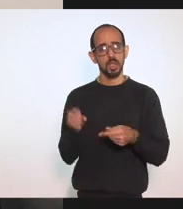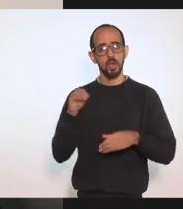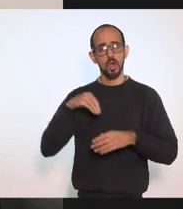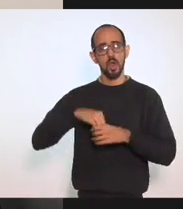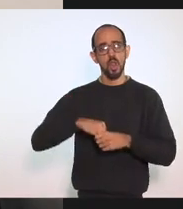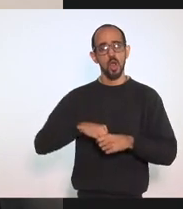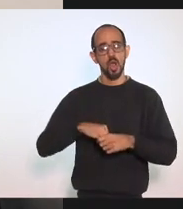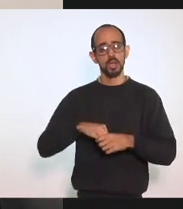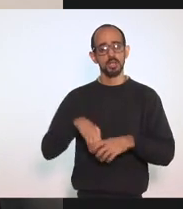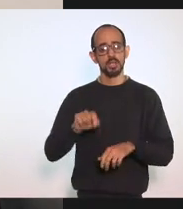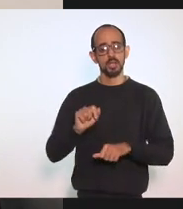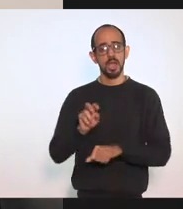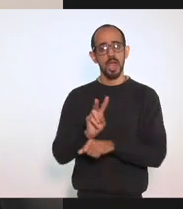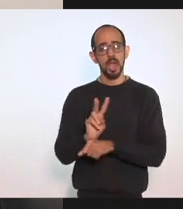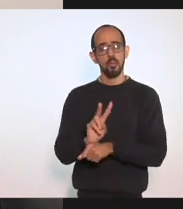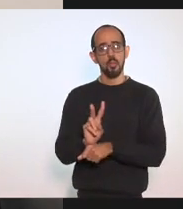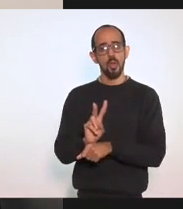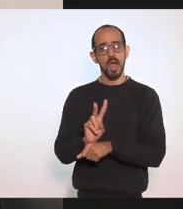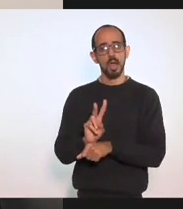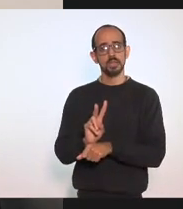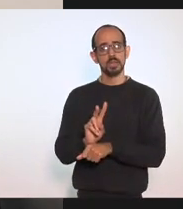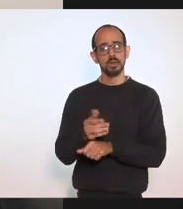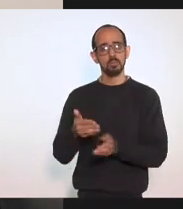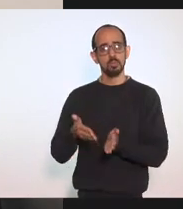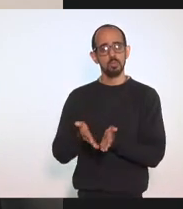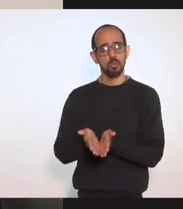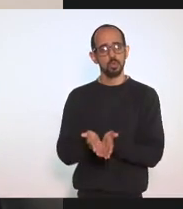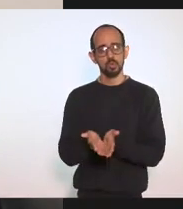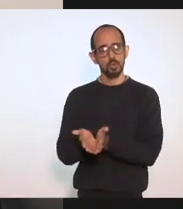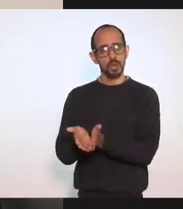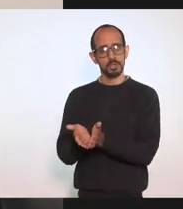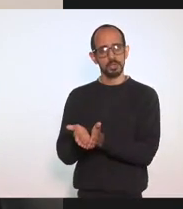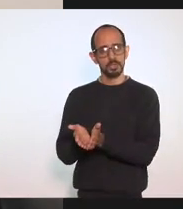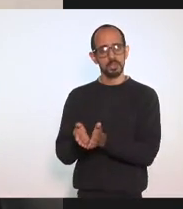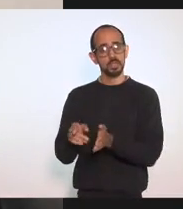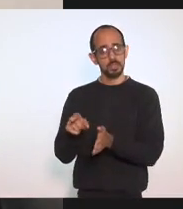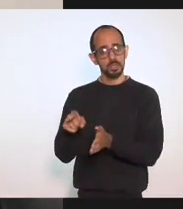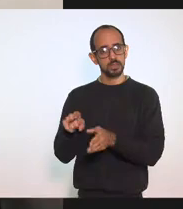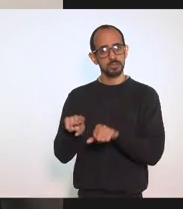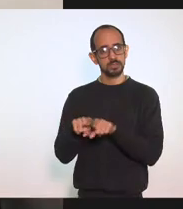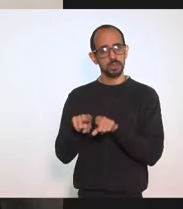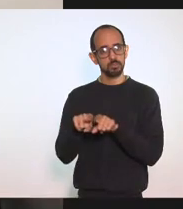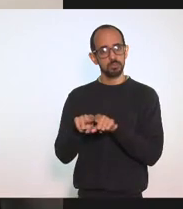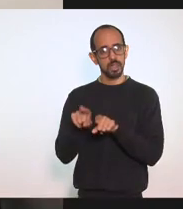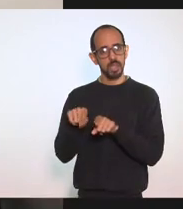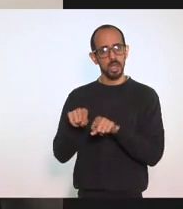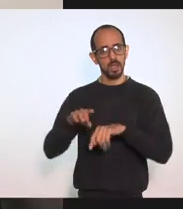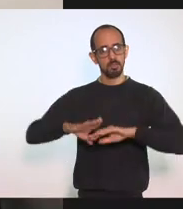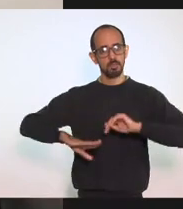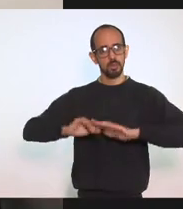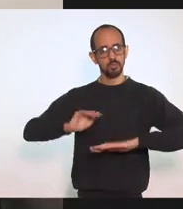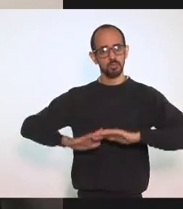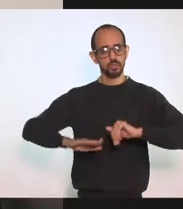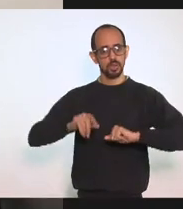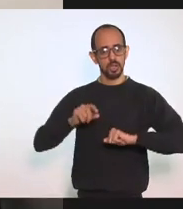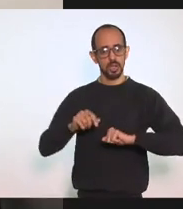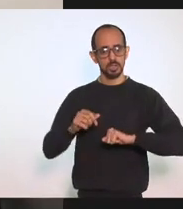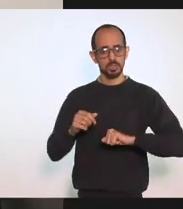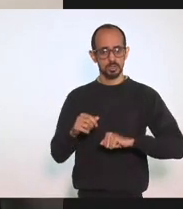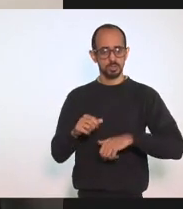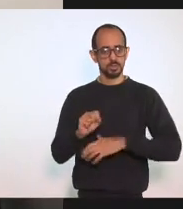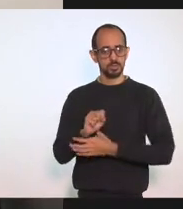guarda Portuária Porque eles Também são Profissionais Considerados De segurança